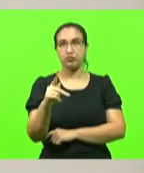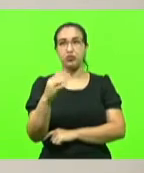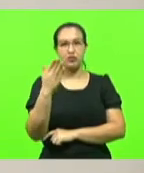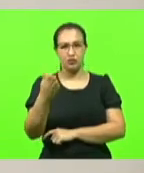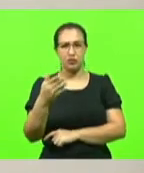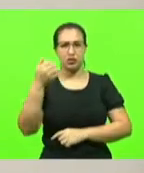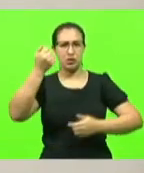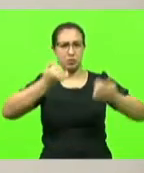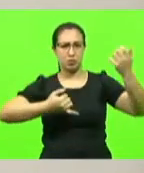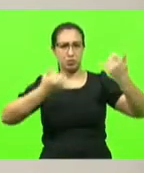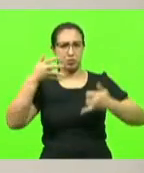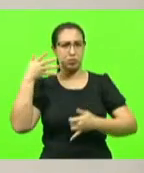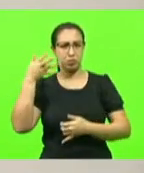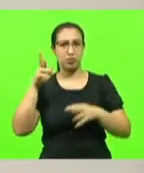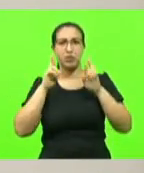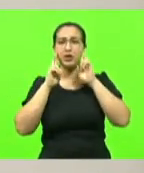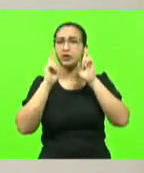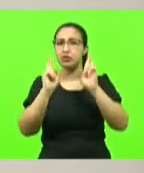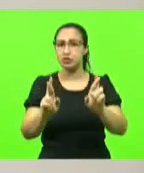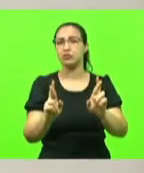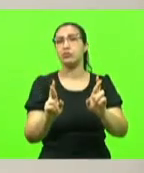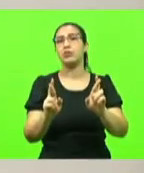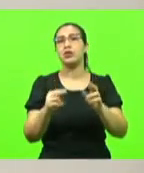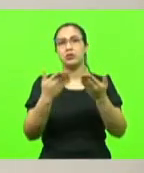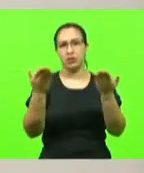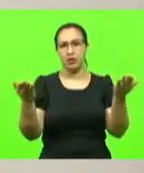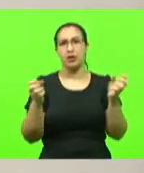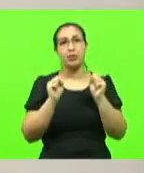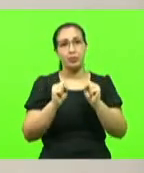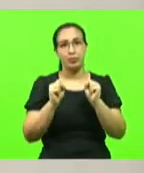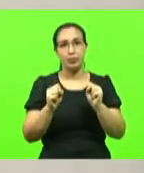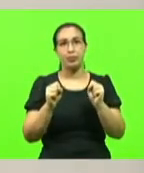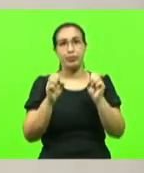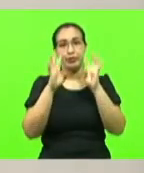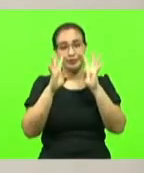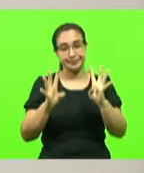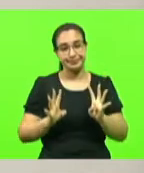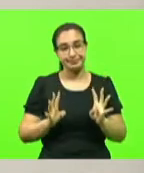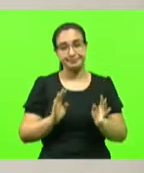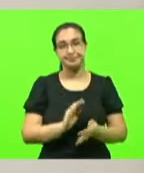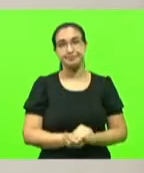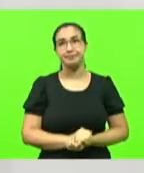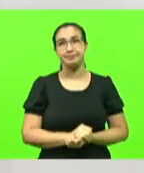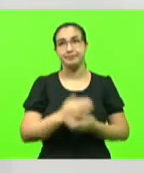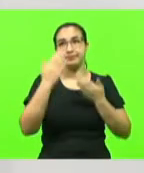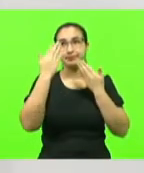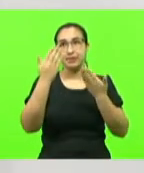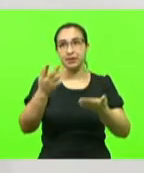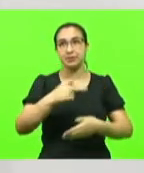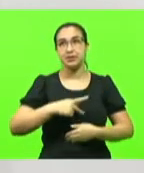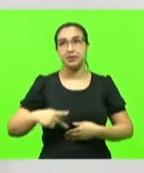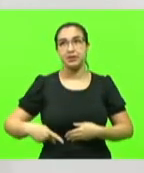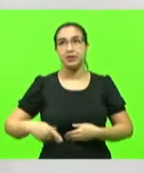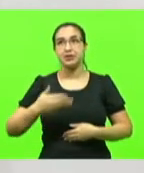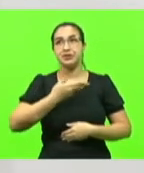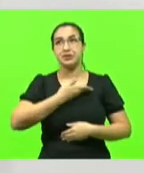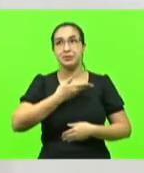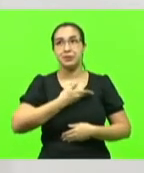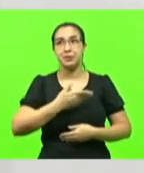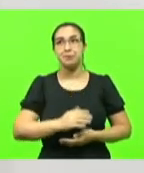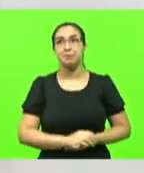com todo o respeito, ele vai atender, vai nos dar uma resposta aqui. Obrigado pela parte. Obrigado, presidente, obrigado, colegas deputados.